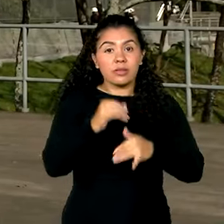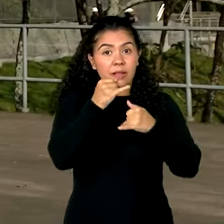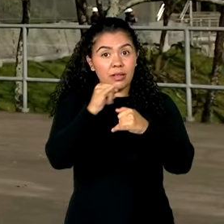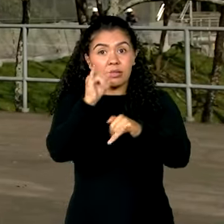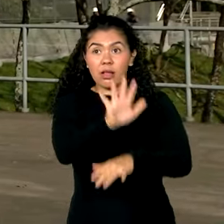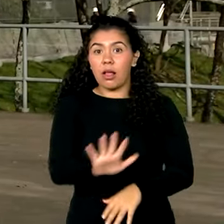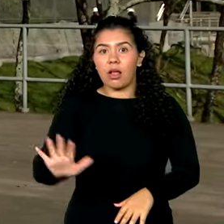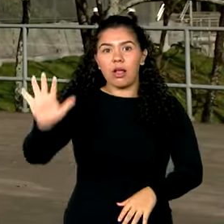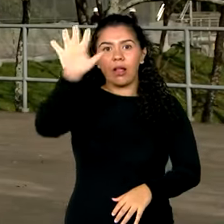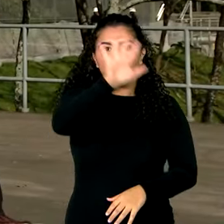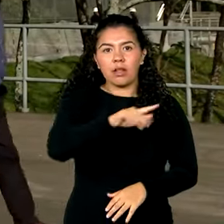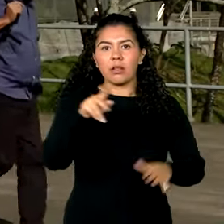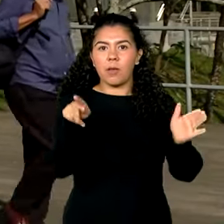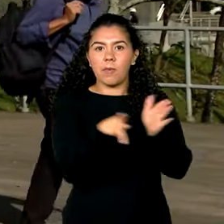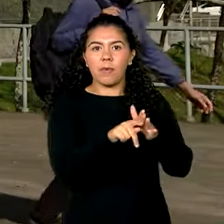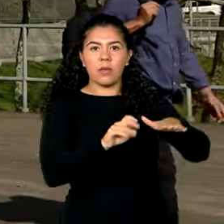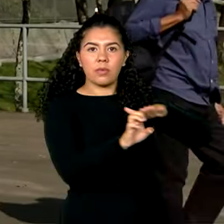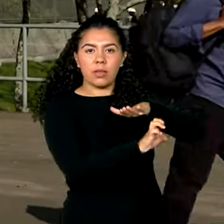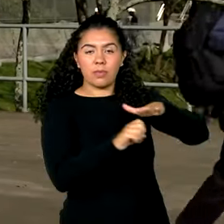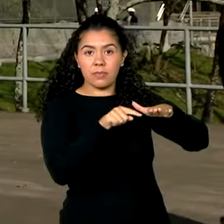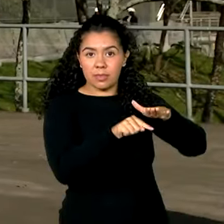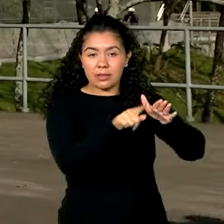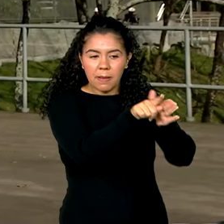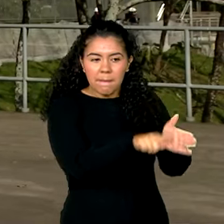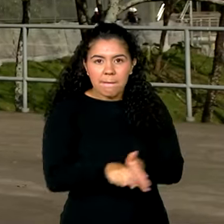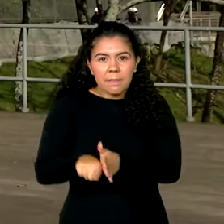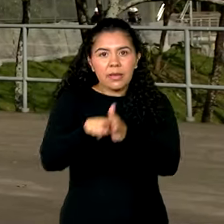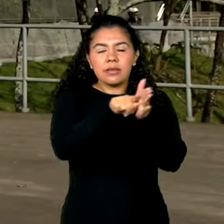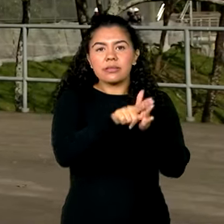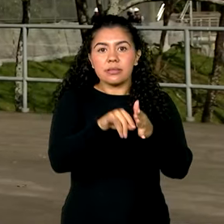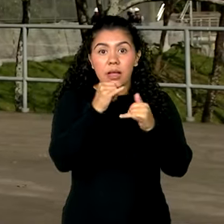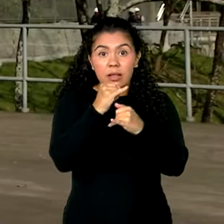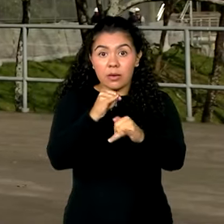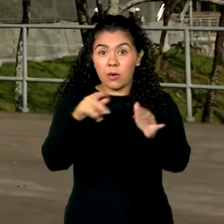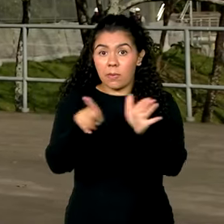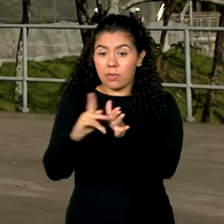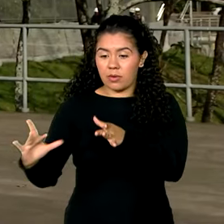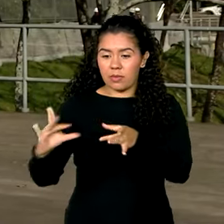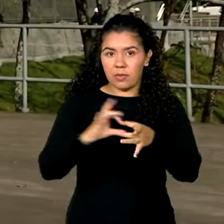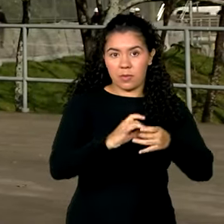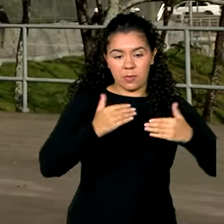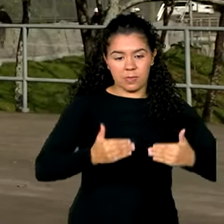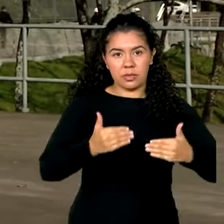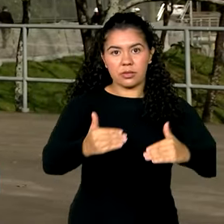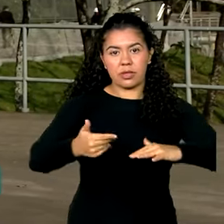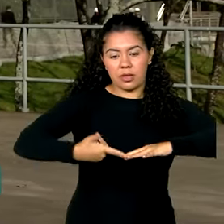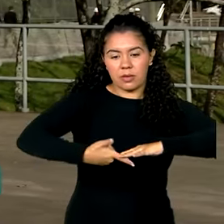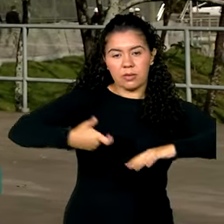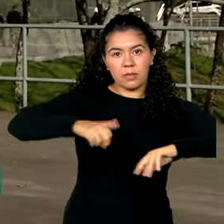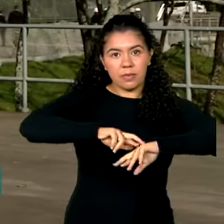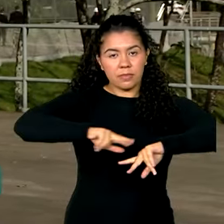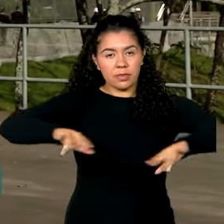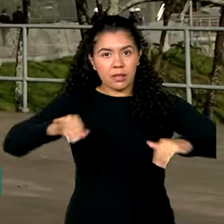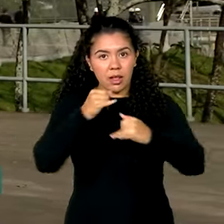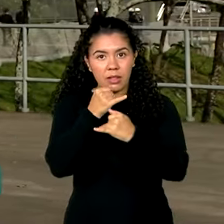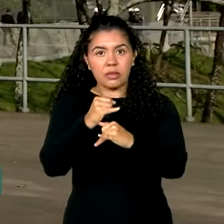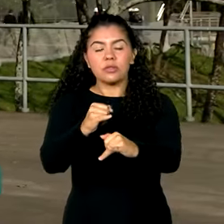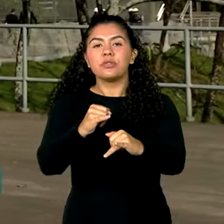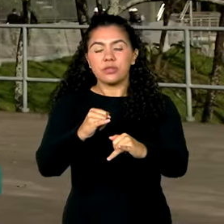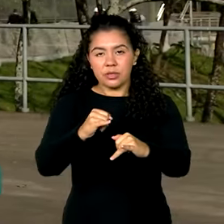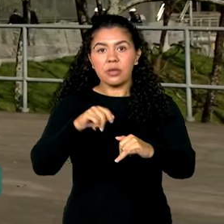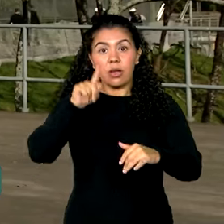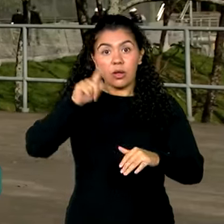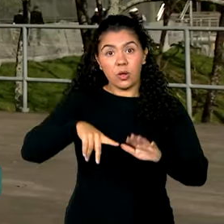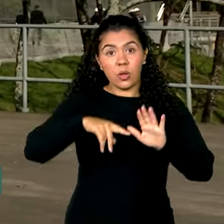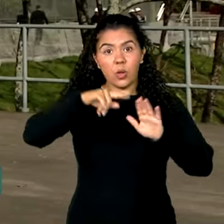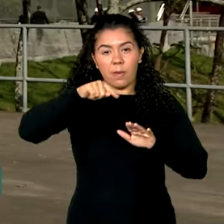elaborado pela empresa de pesquisa energética vinculada ao Ministério de Minas e Energia. Esse documento, divulgado